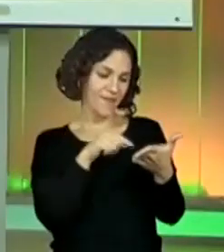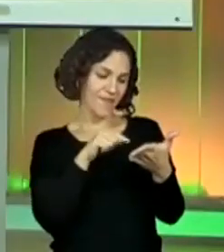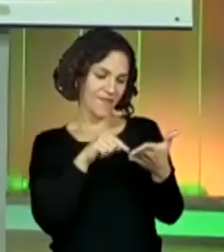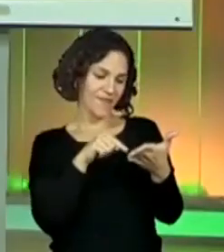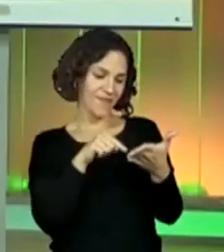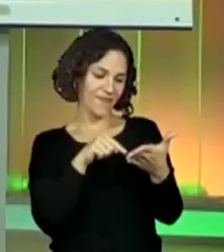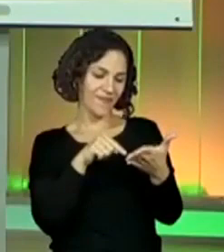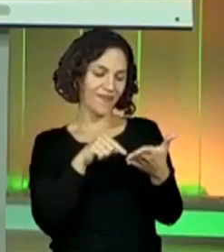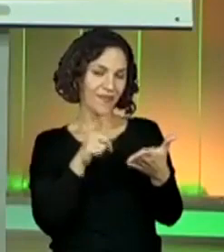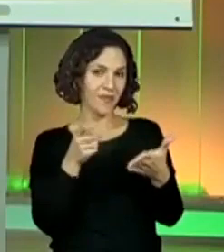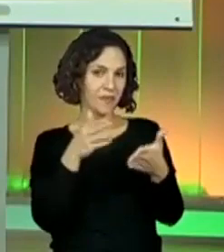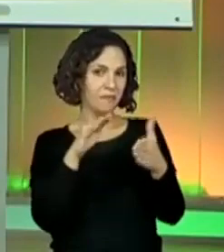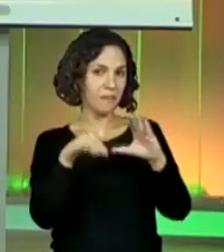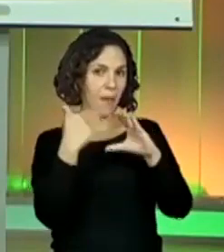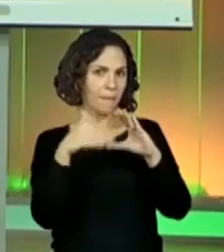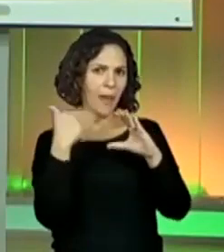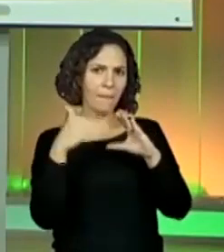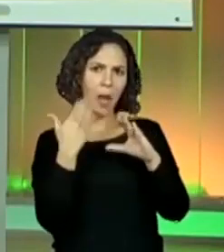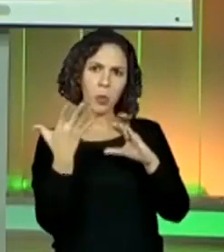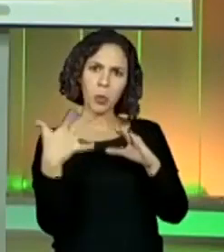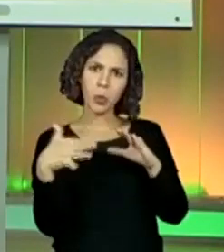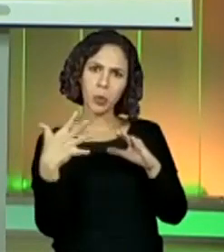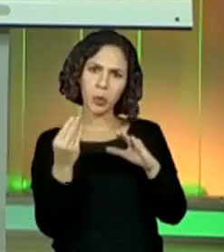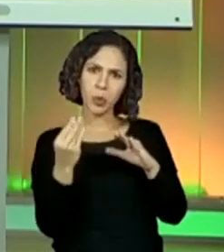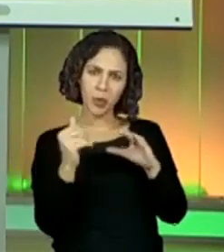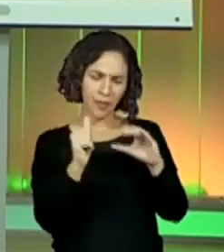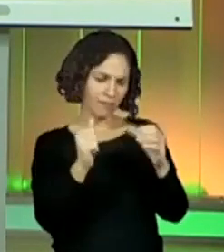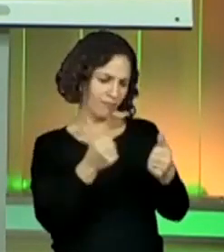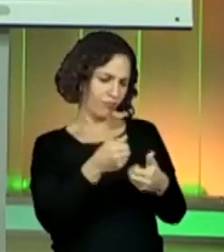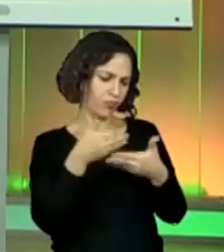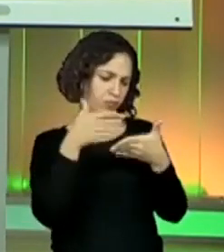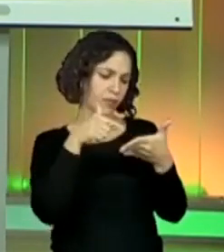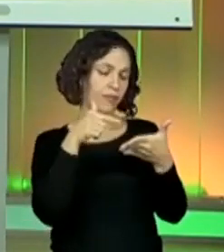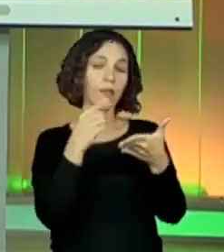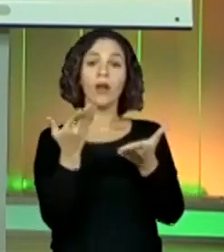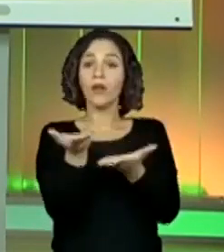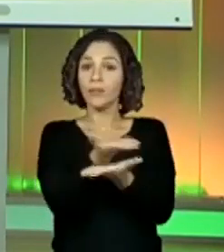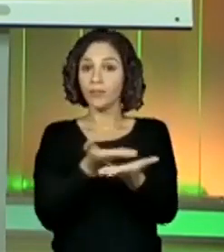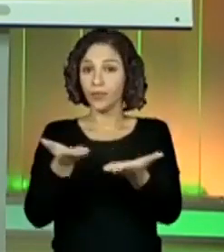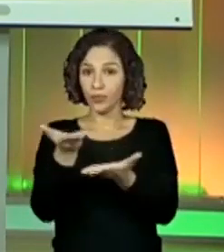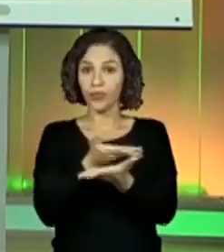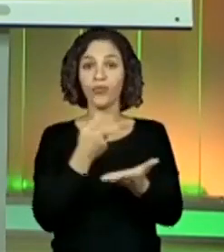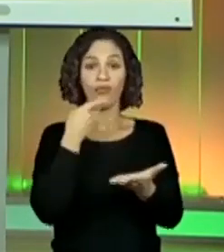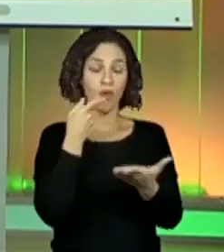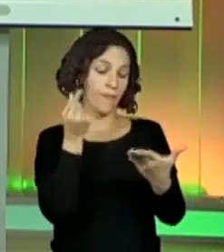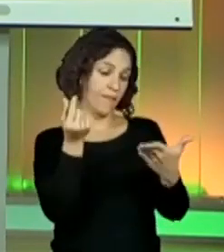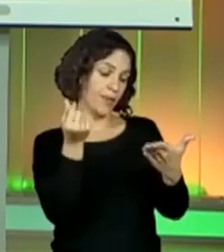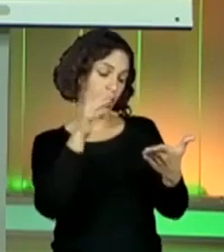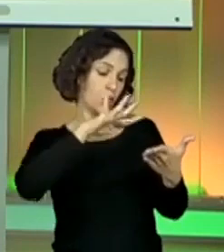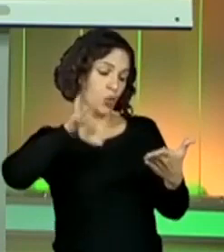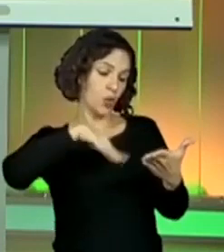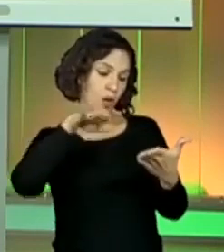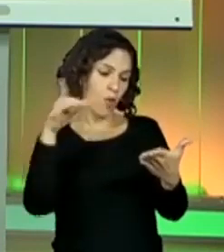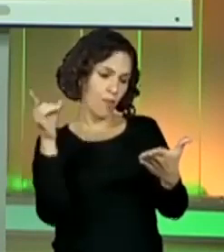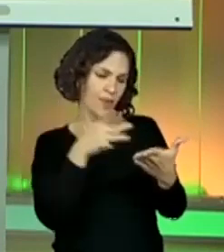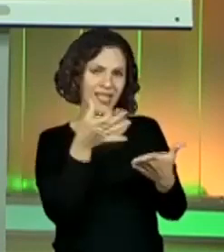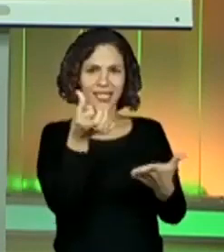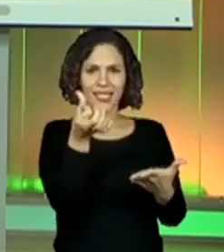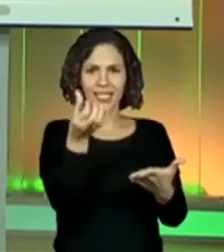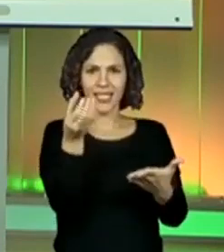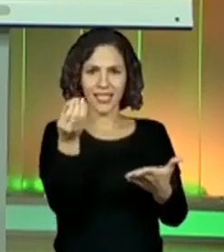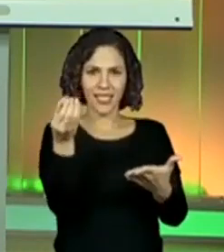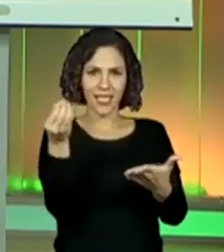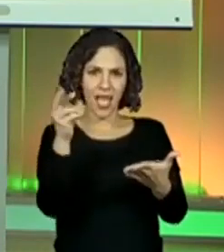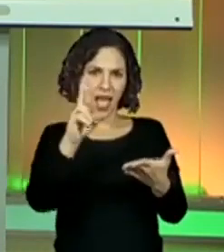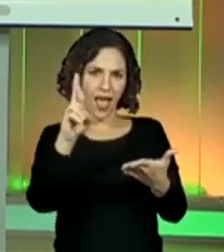ela já vai mandar a perguntinha. Muita gente está falando aqui, ó, que o microondas vai custar 600 reais. Será que é só 600